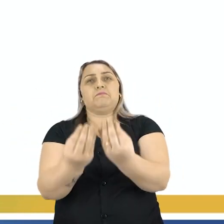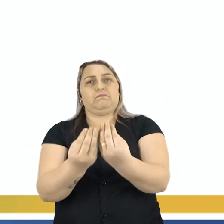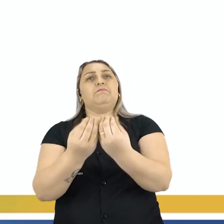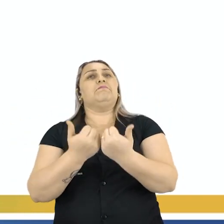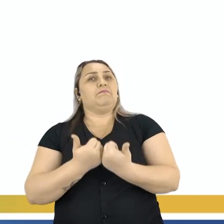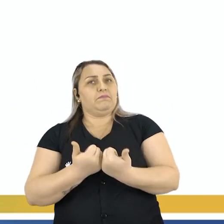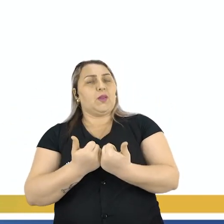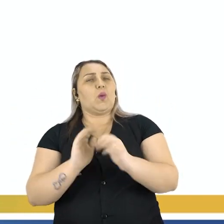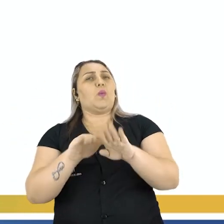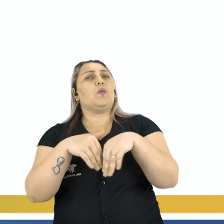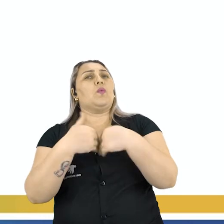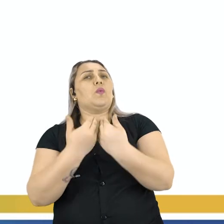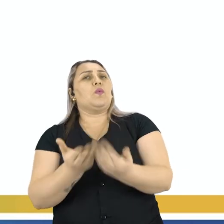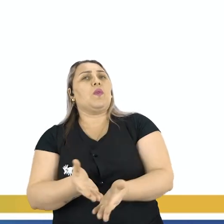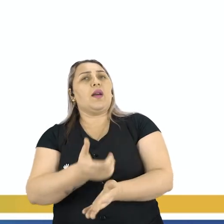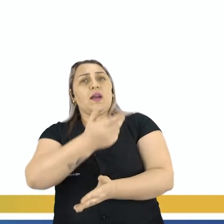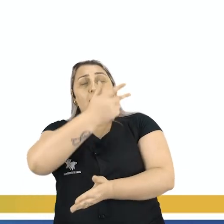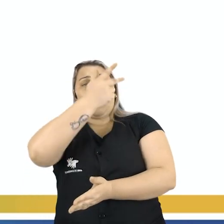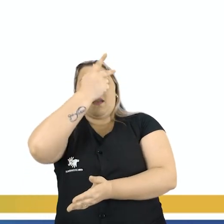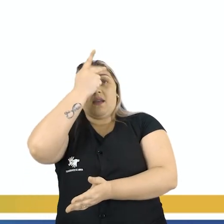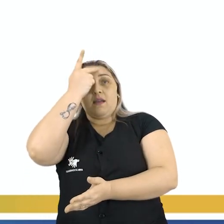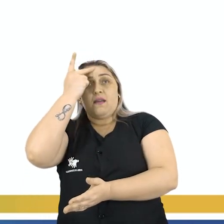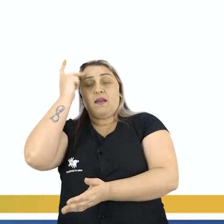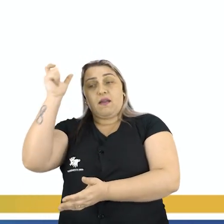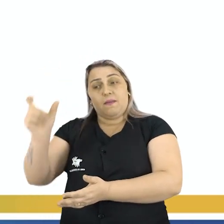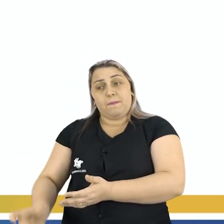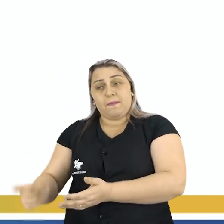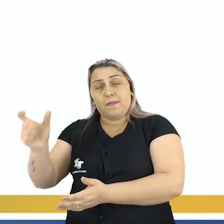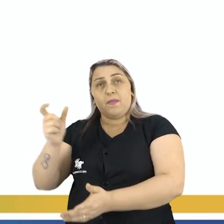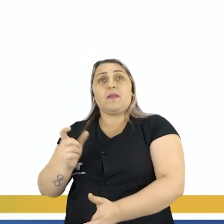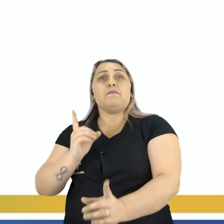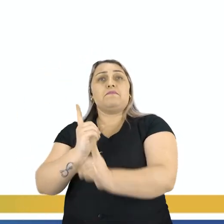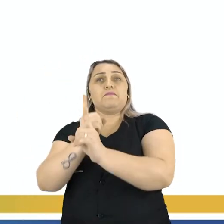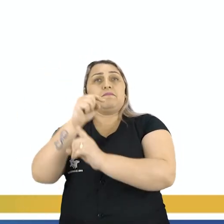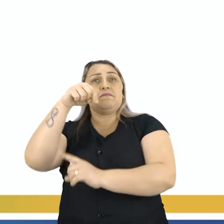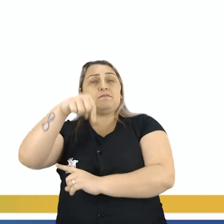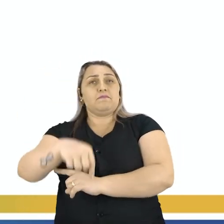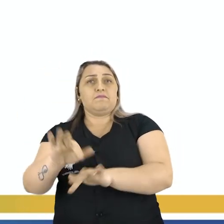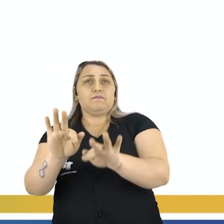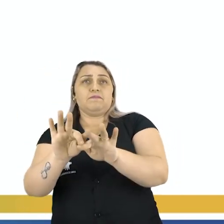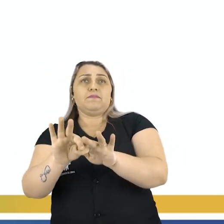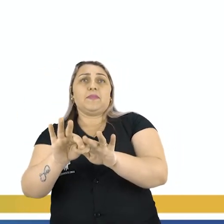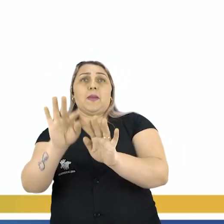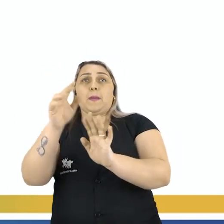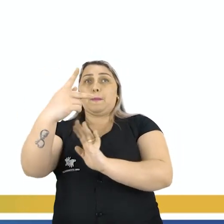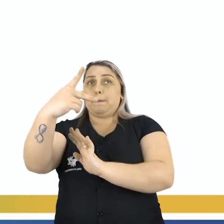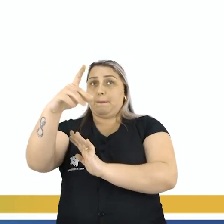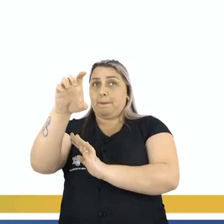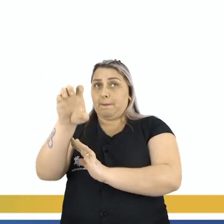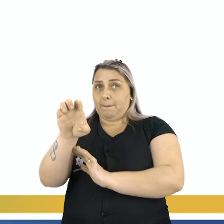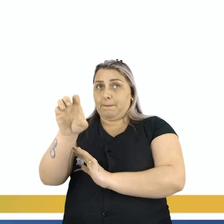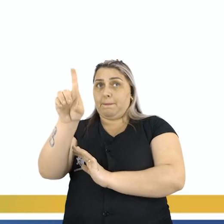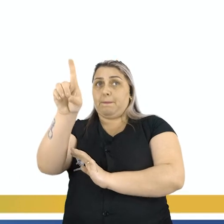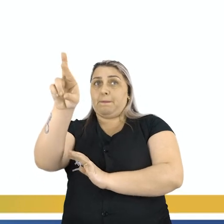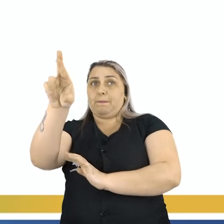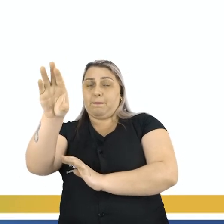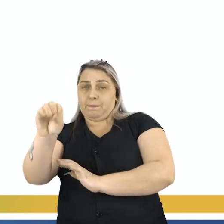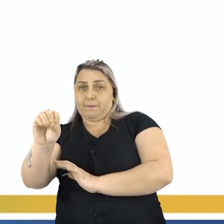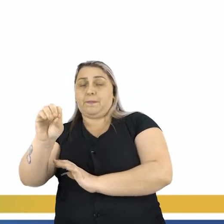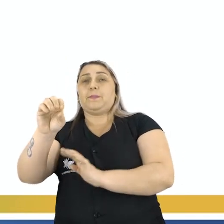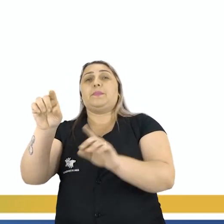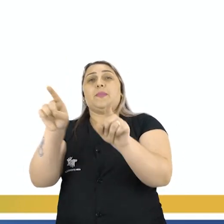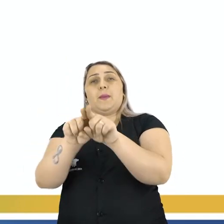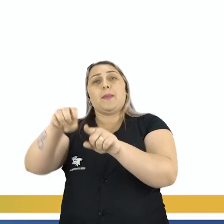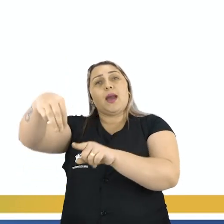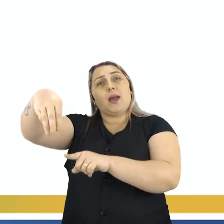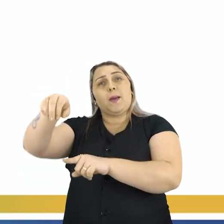dando Quais são os personagens Que aparecem Nessa situação O problema Pedro E Maria O